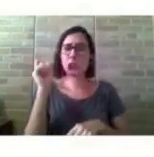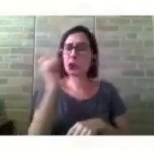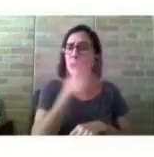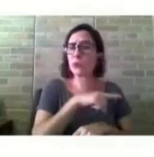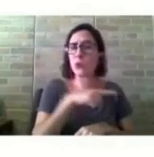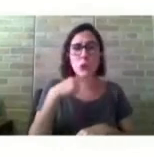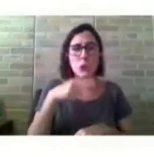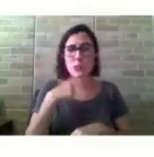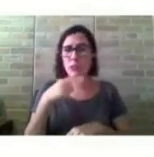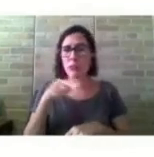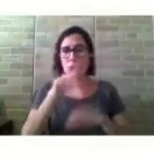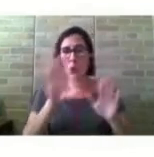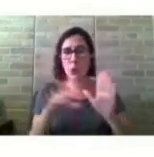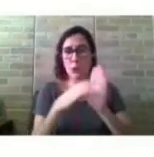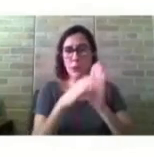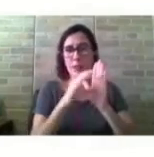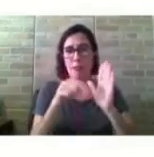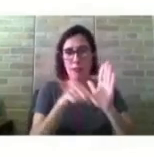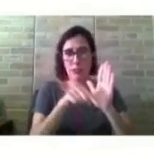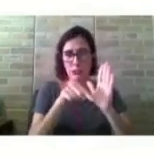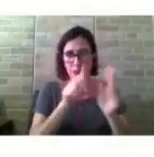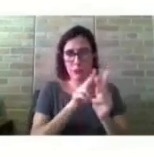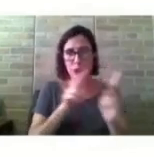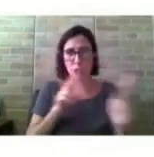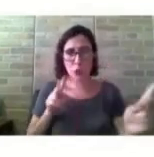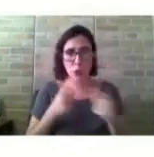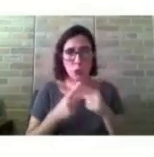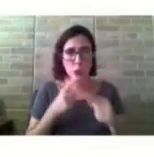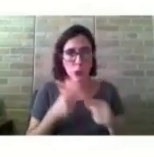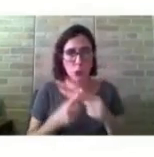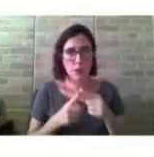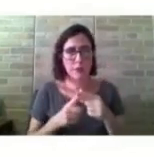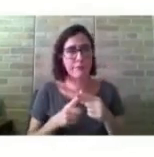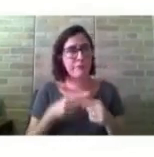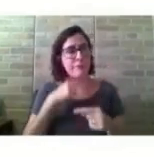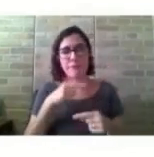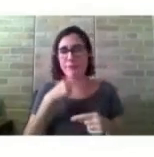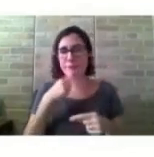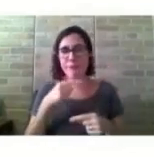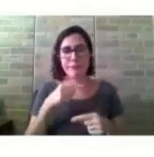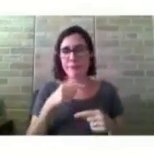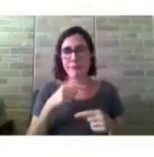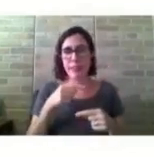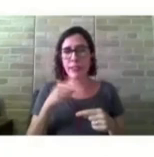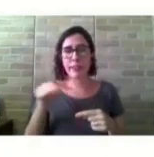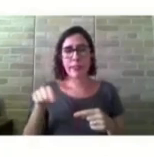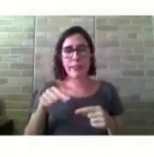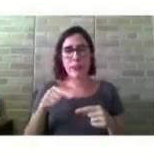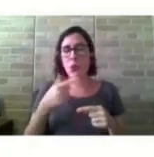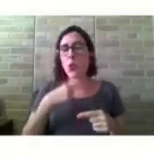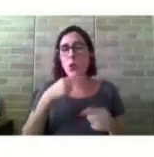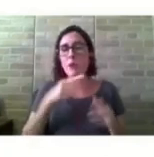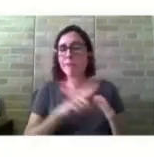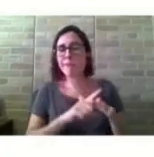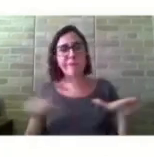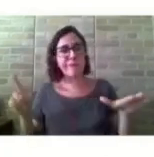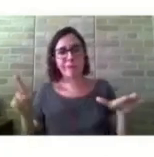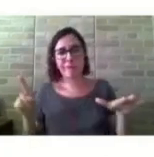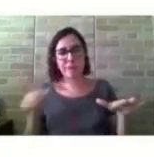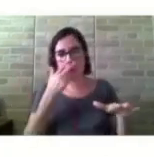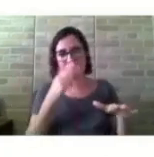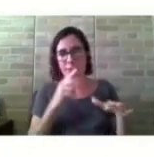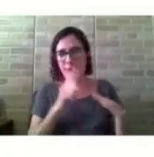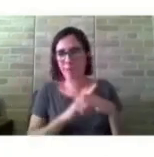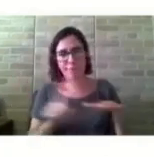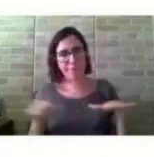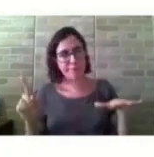virtual muitas vezes se devia à situação de exclusão digital, de possuir recursos tecnológicos